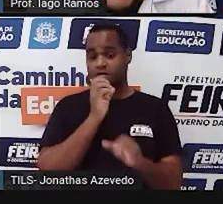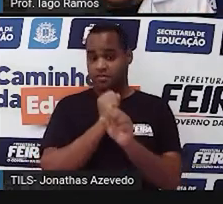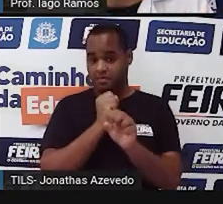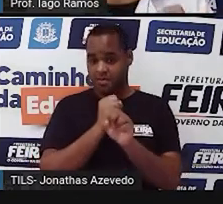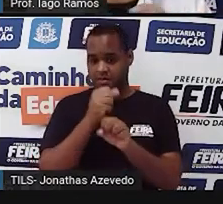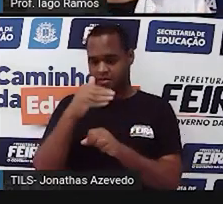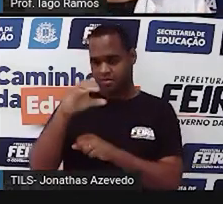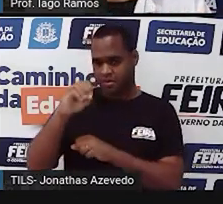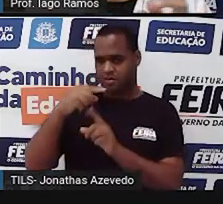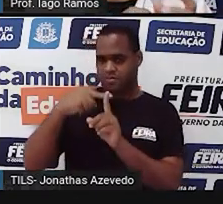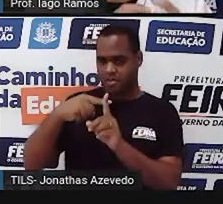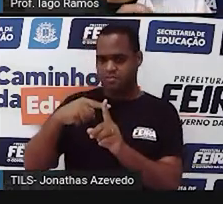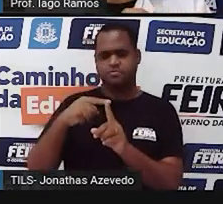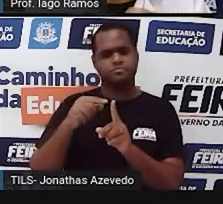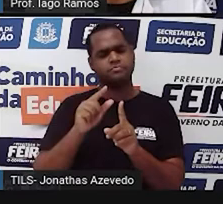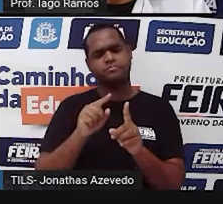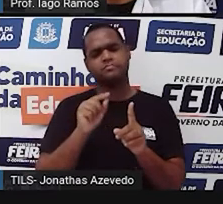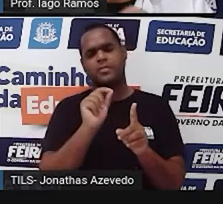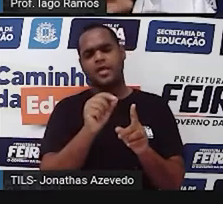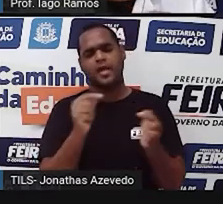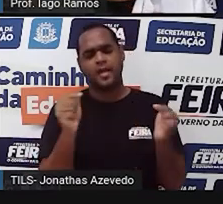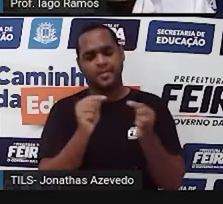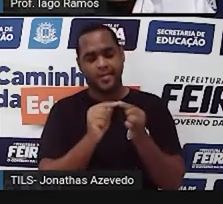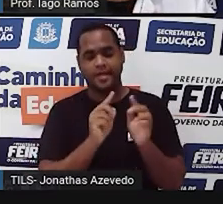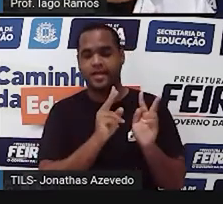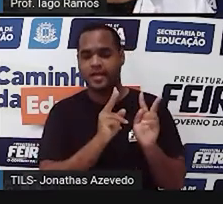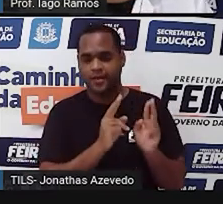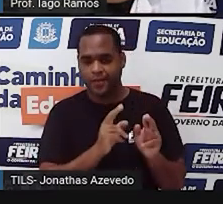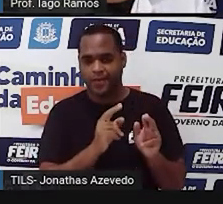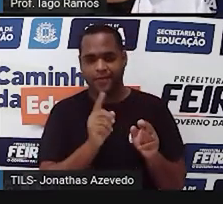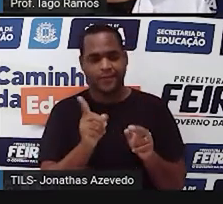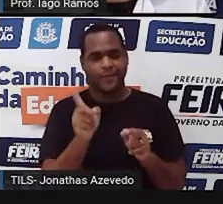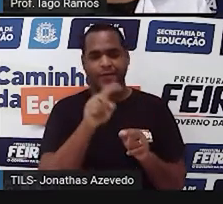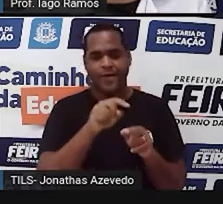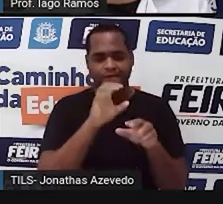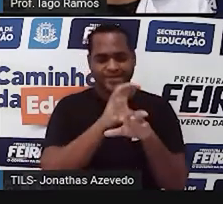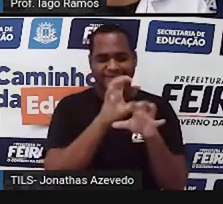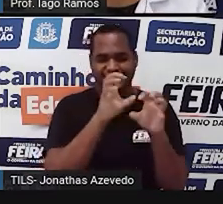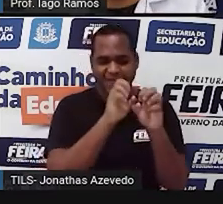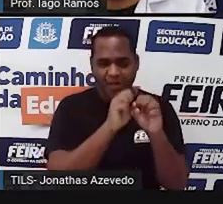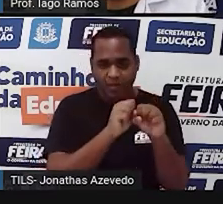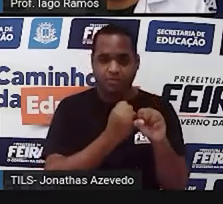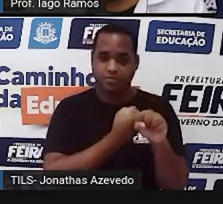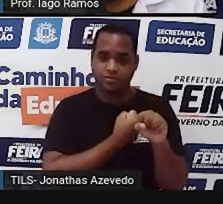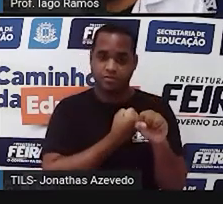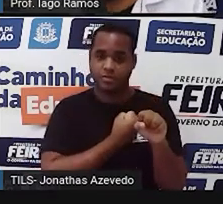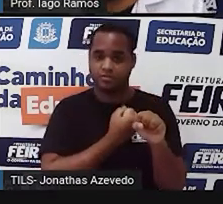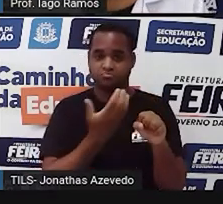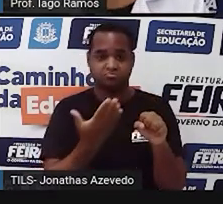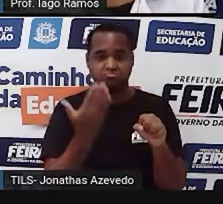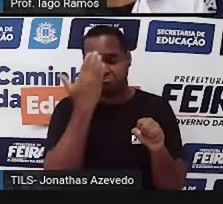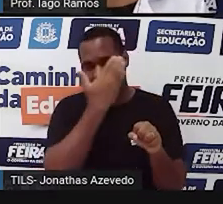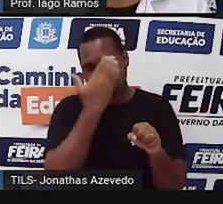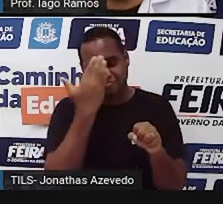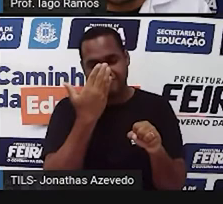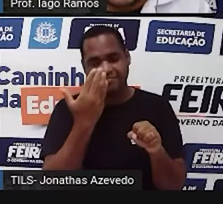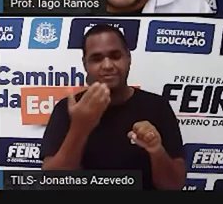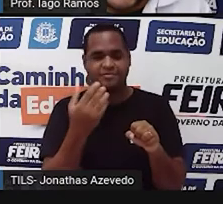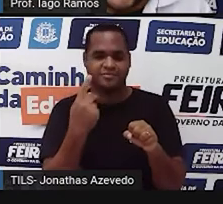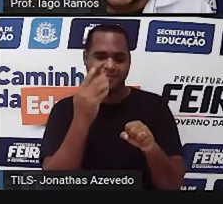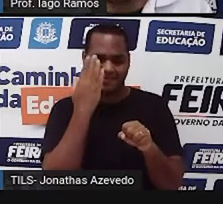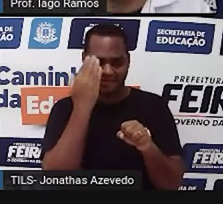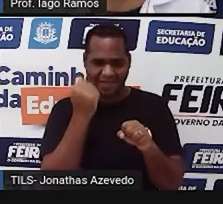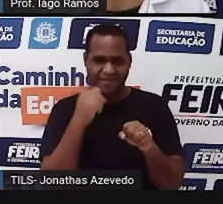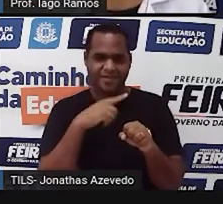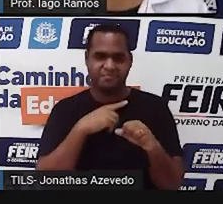com 10 e isso vai ser igual ao que está do outro lado da igualdade, que é 35, né? E eu sei que você já